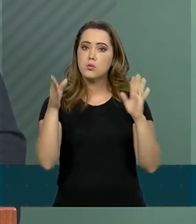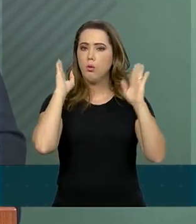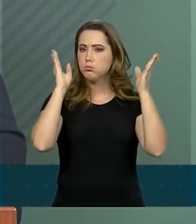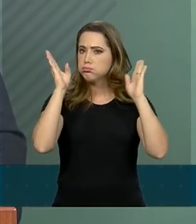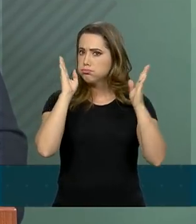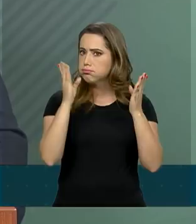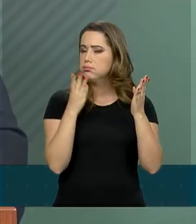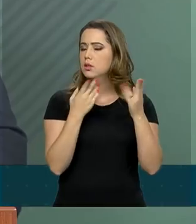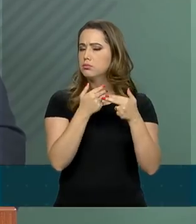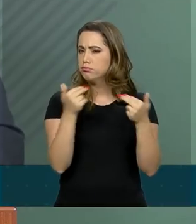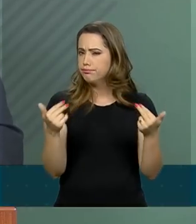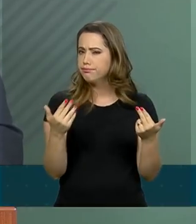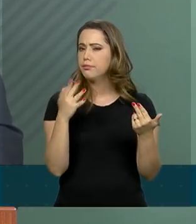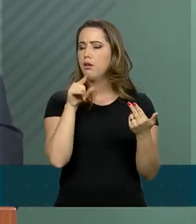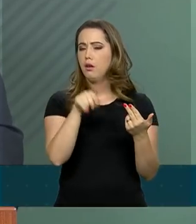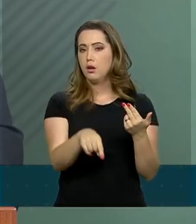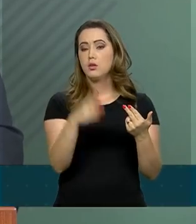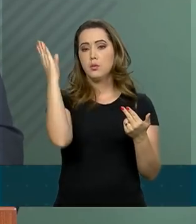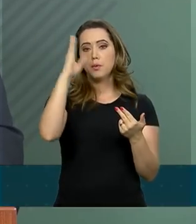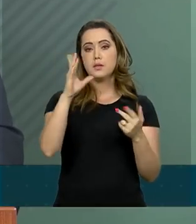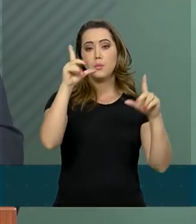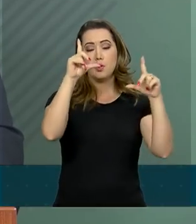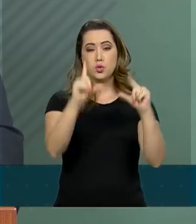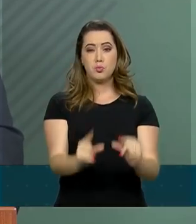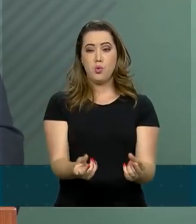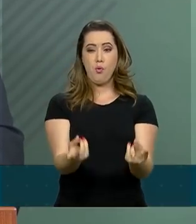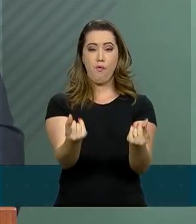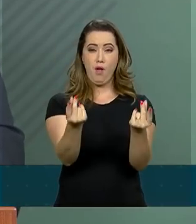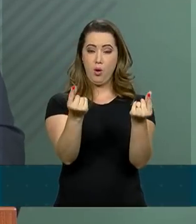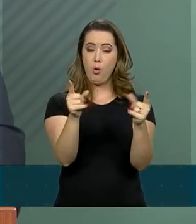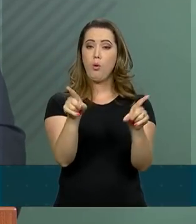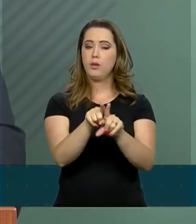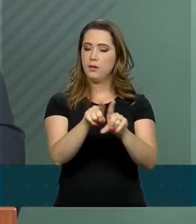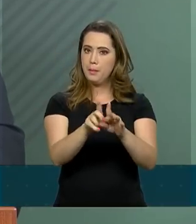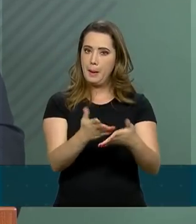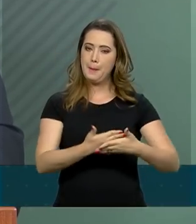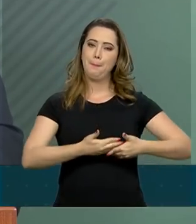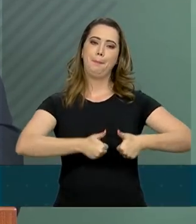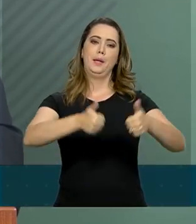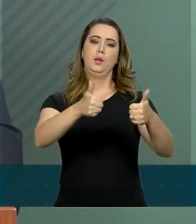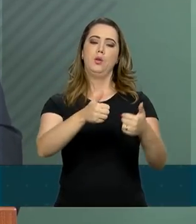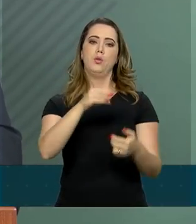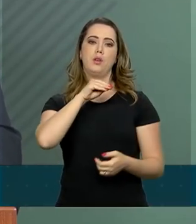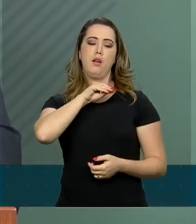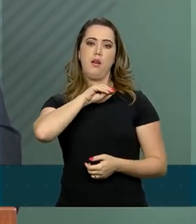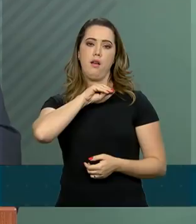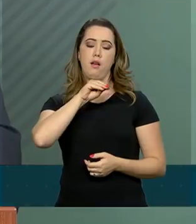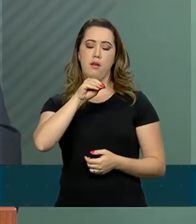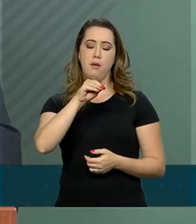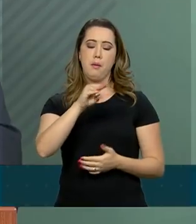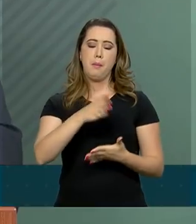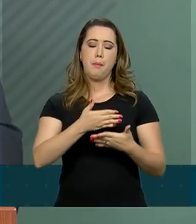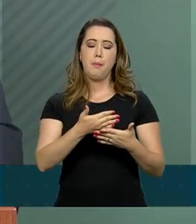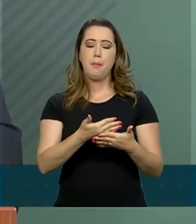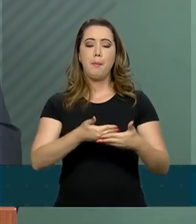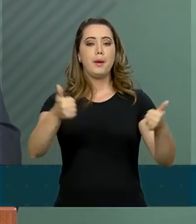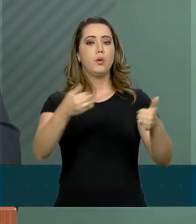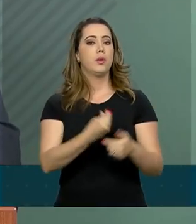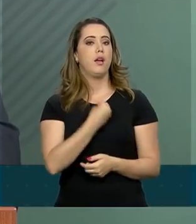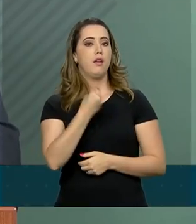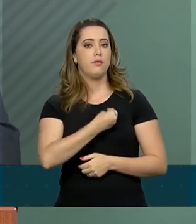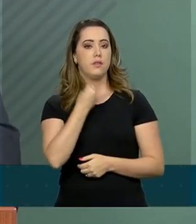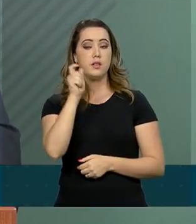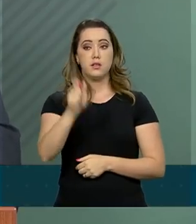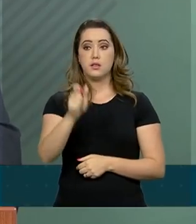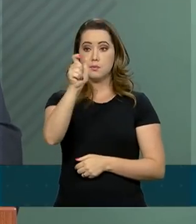reduzir os custos e melhorar a vida dos embarcadores, transportadores